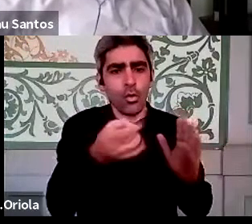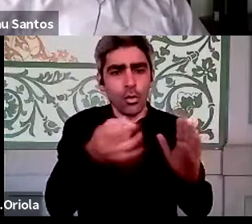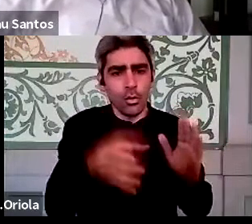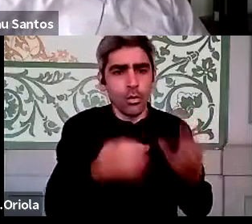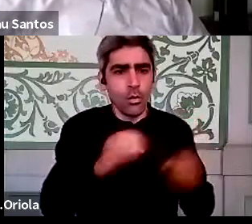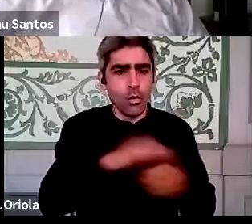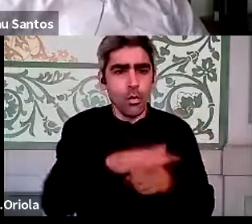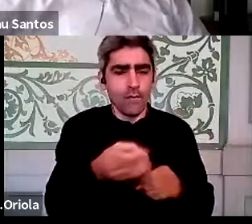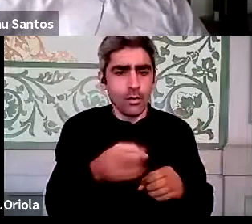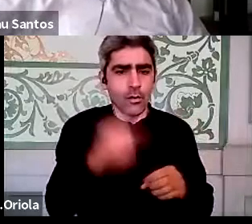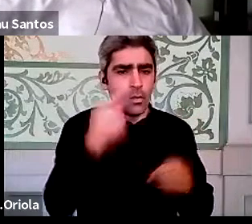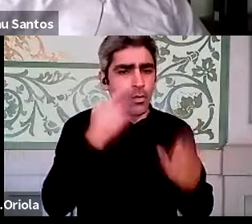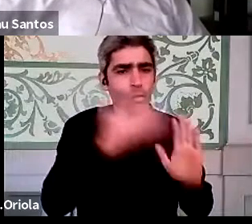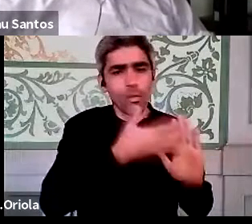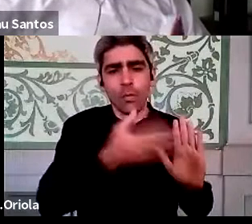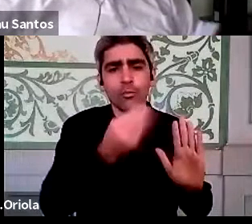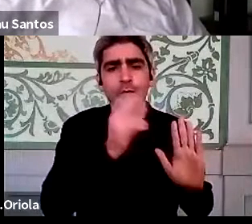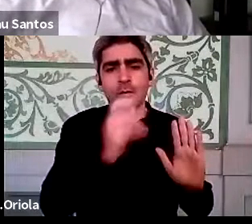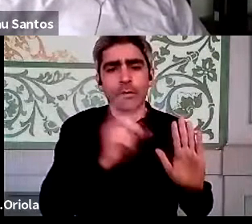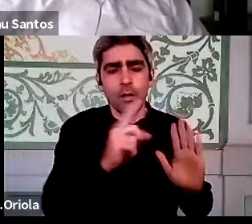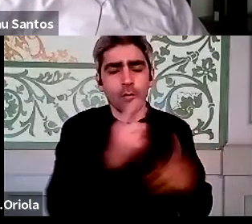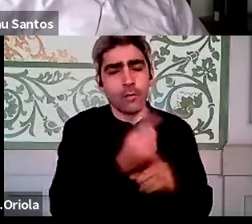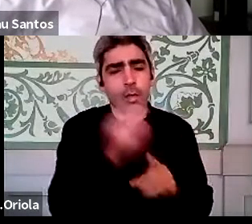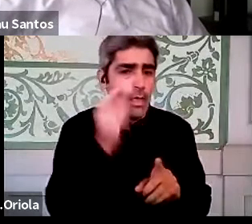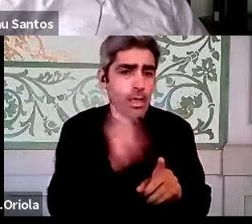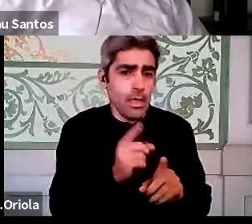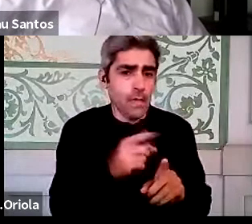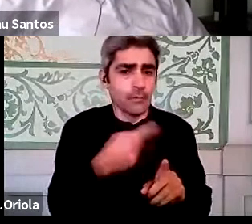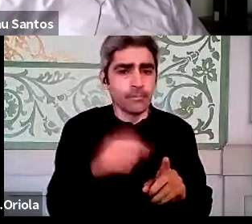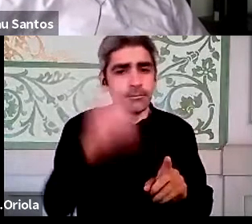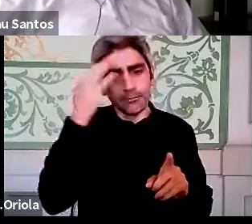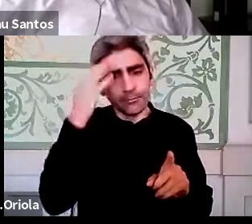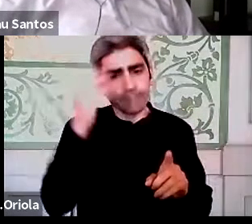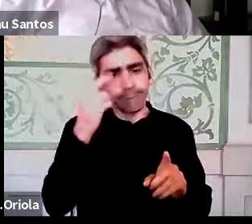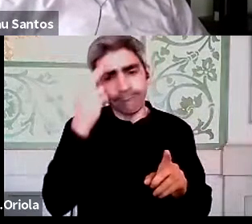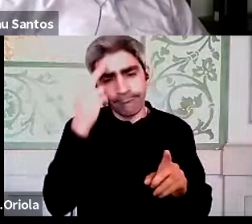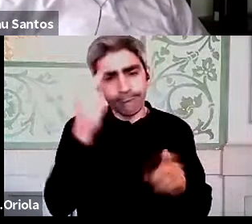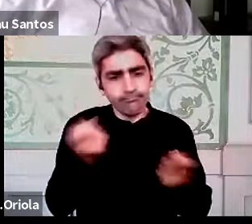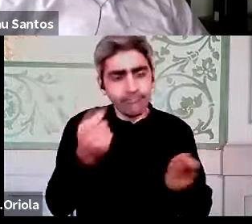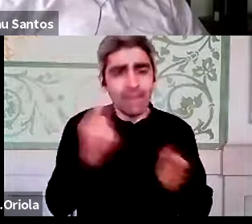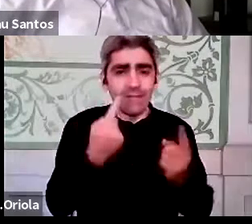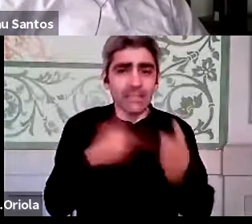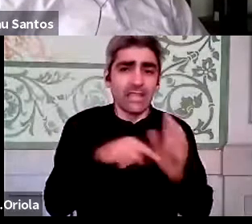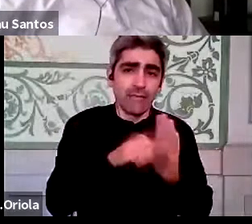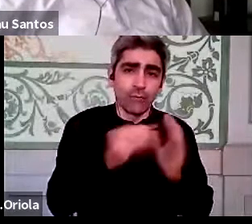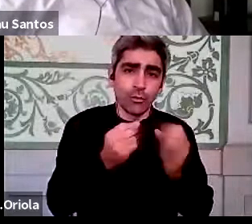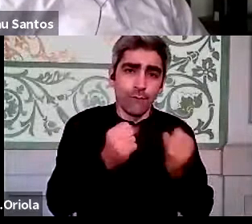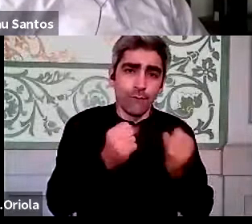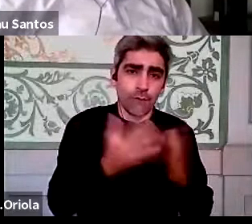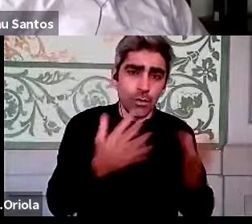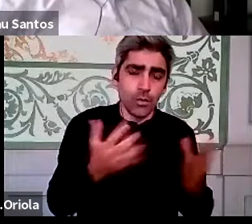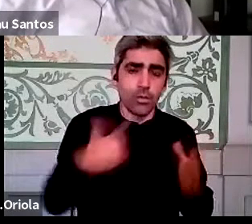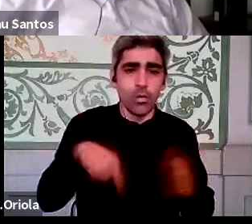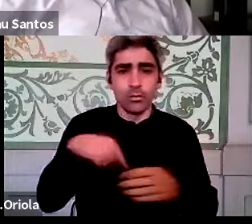assim durante tantas décadas, porque sim, é porque têm uma capacidade de resiliência, por vezes negativa, muito forte. Portanto, o nosso trabalho